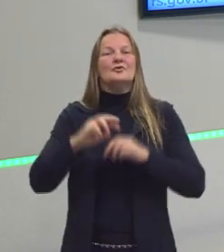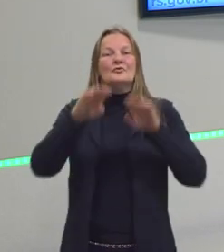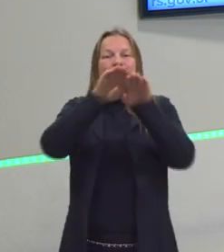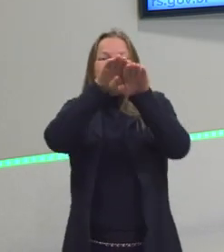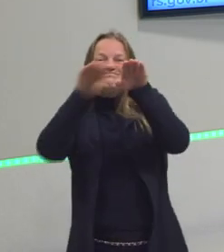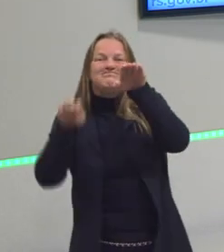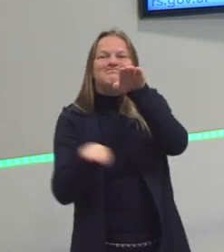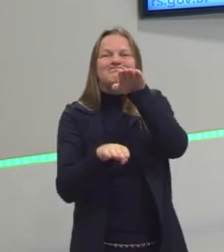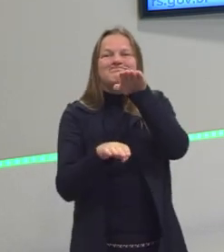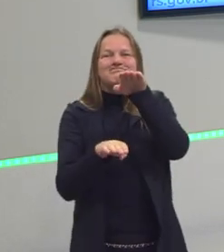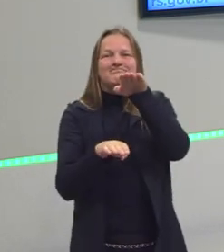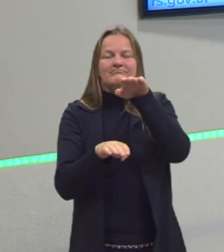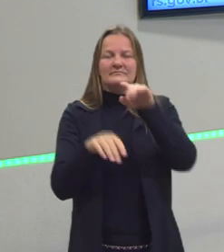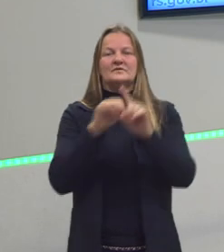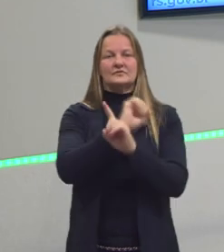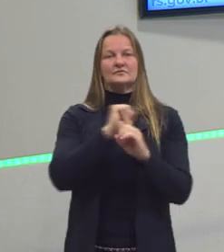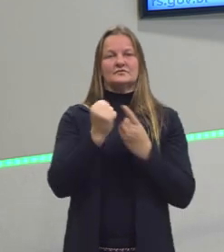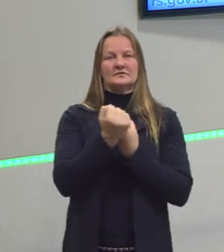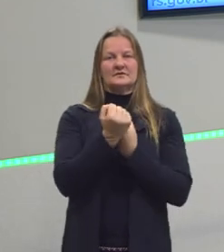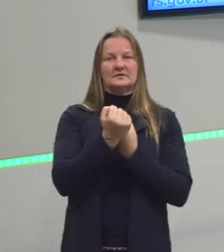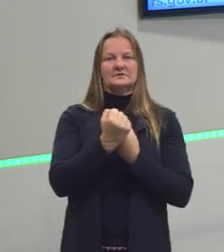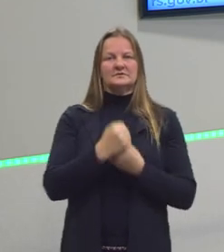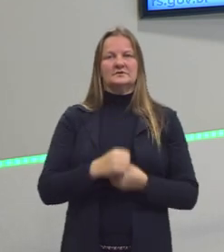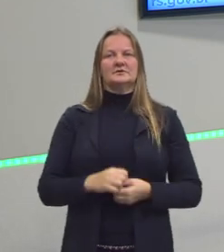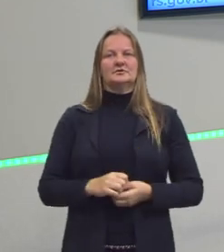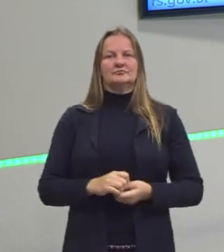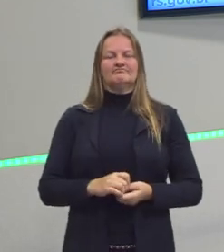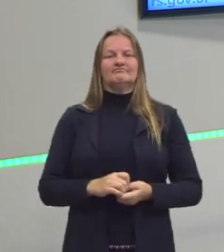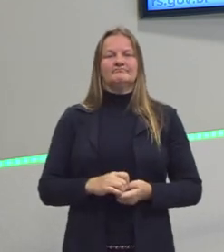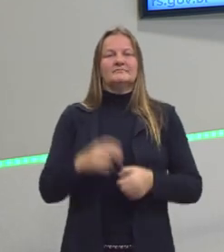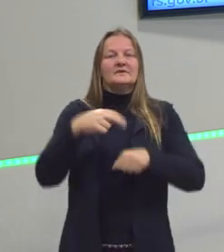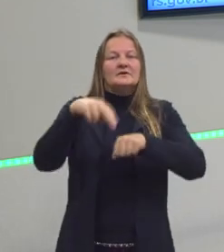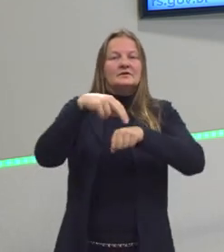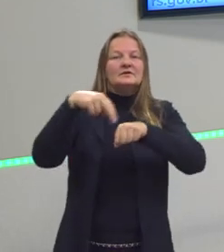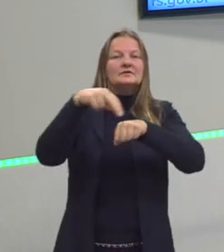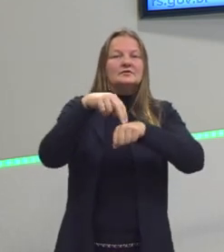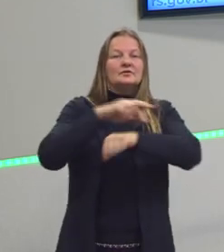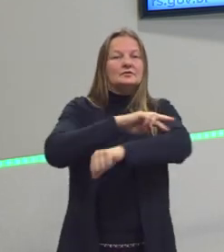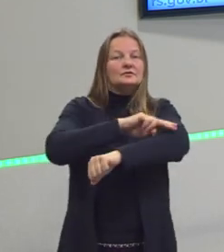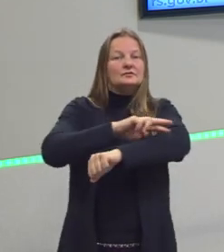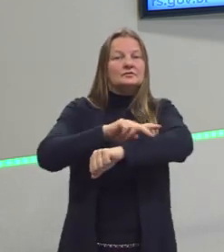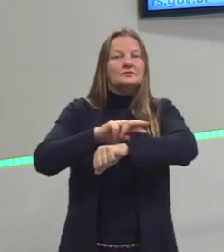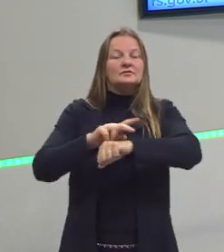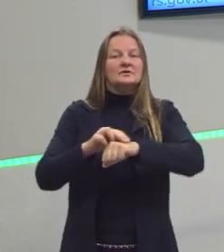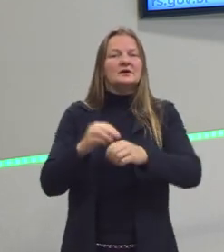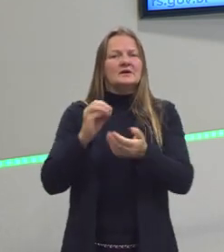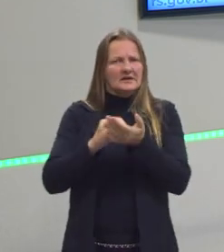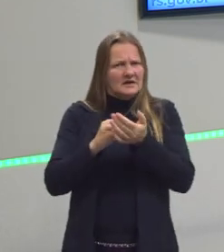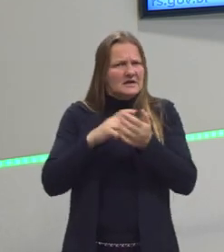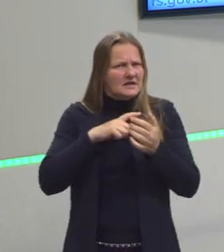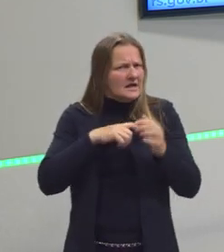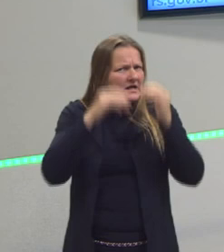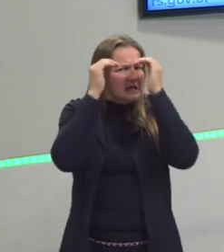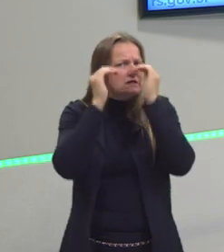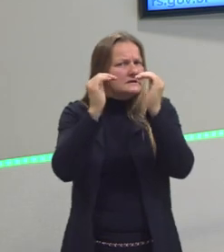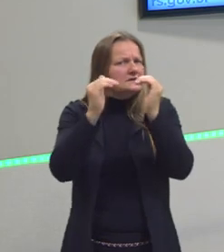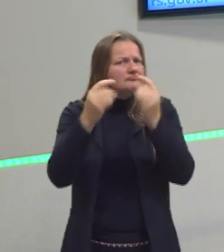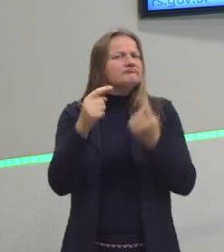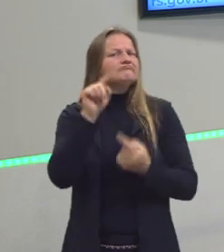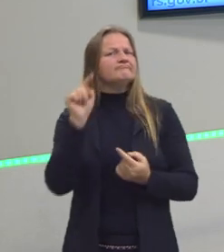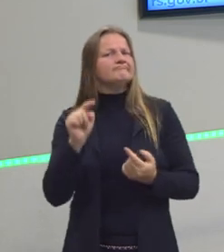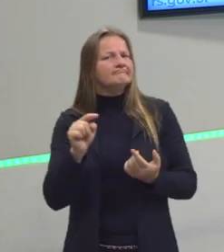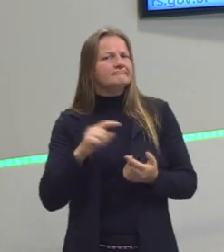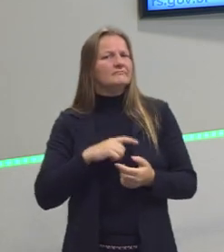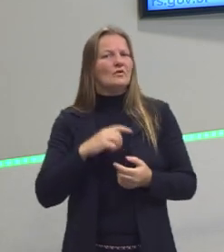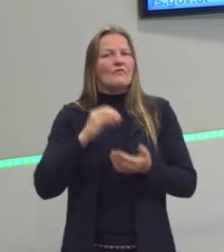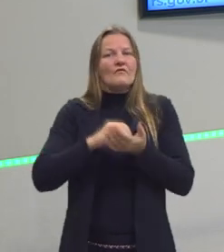desigual. Então não foi essas nações, essas etnias foram respeitadas, foram desrespeitadas.